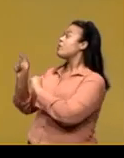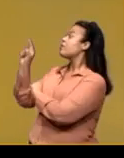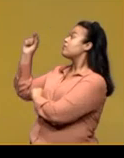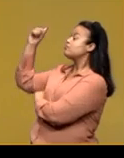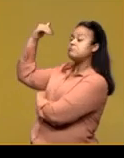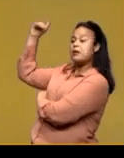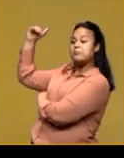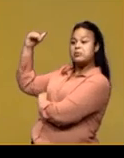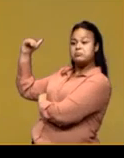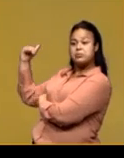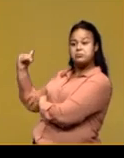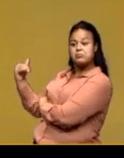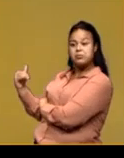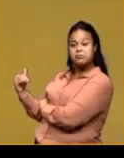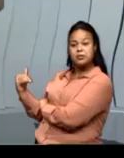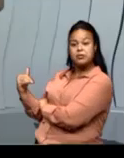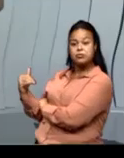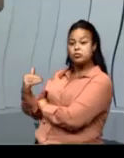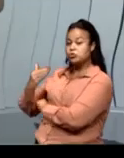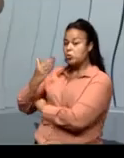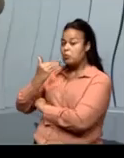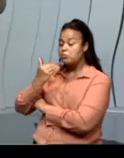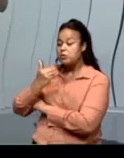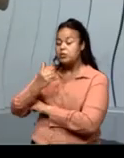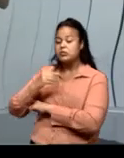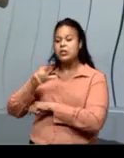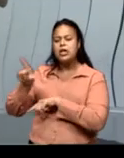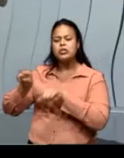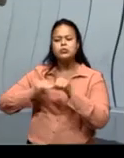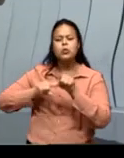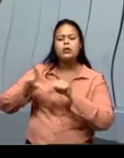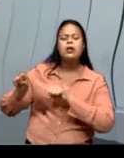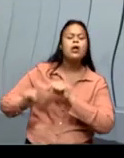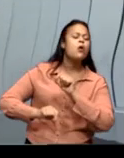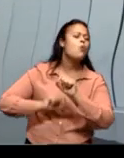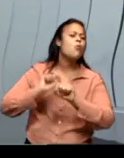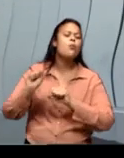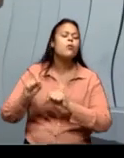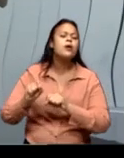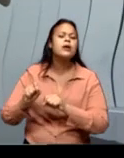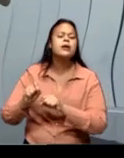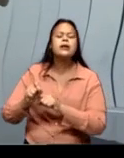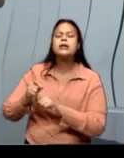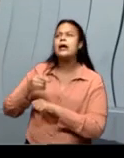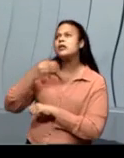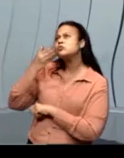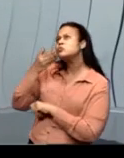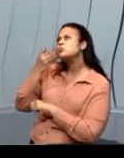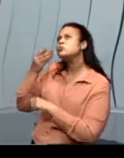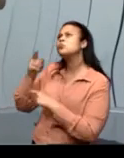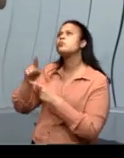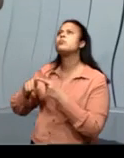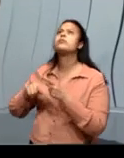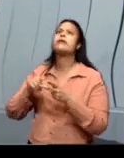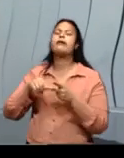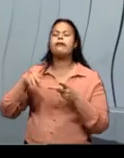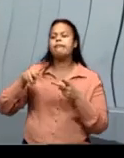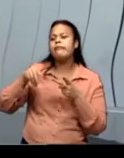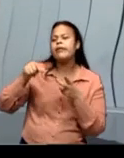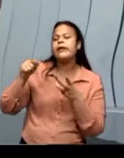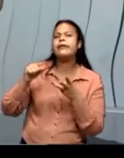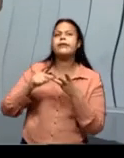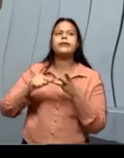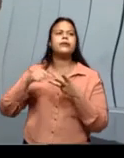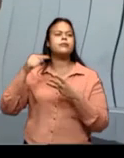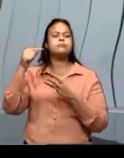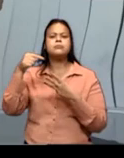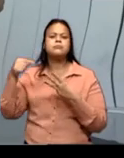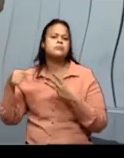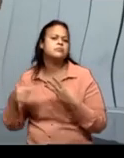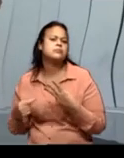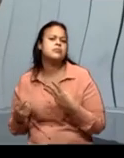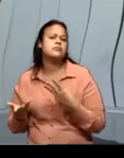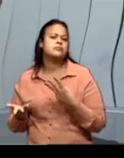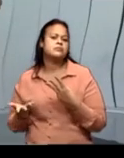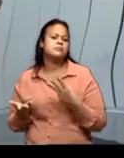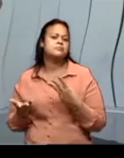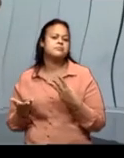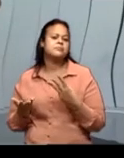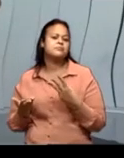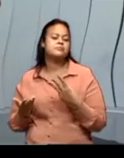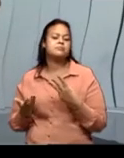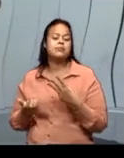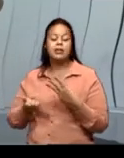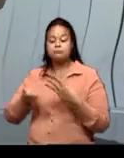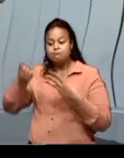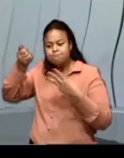lista dos ingredientes. Ah, uma colher de açúcar, uma farinha, não sei o quê. Está